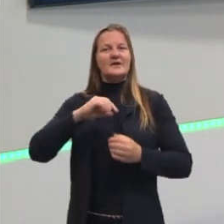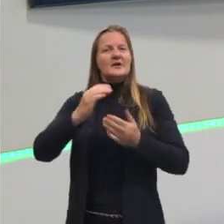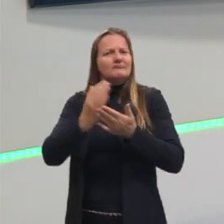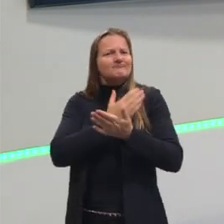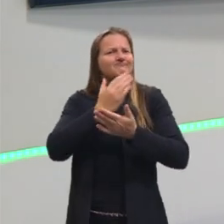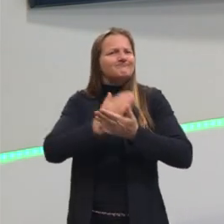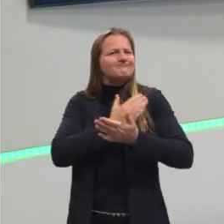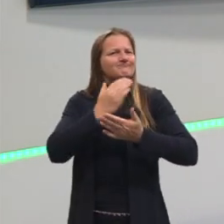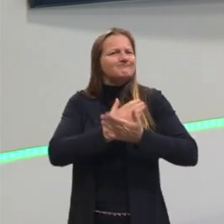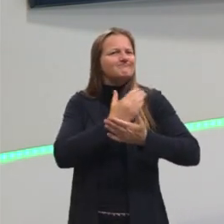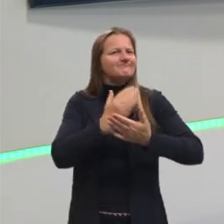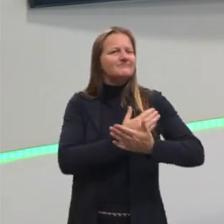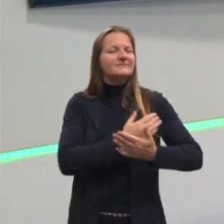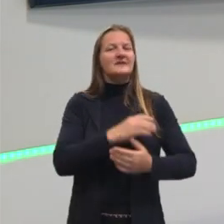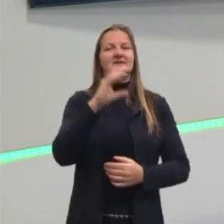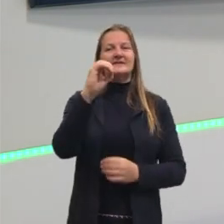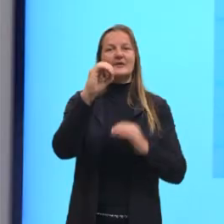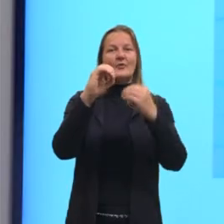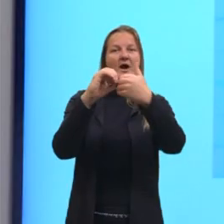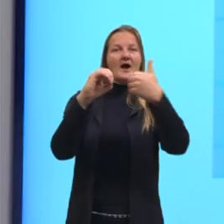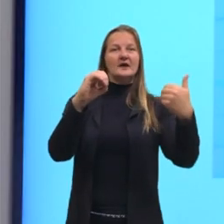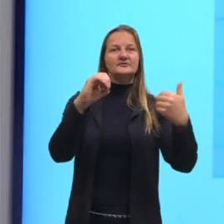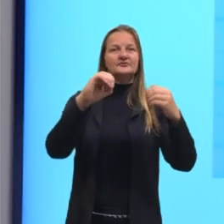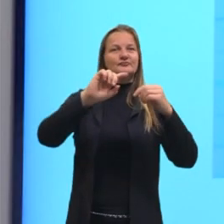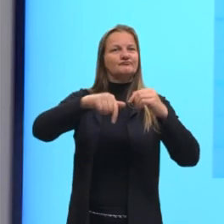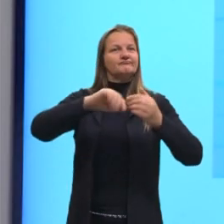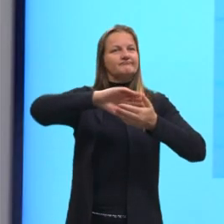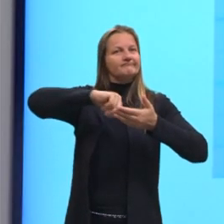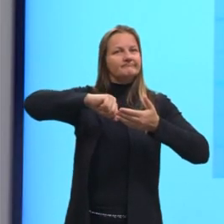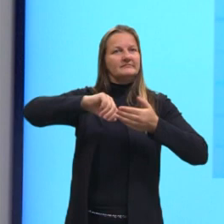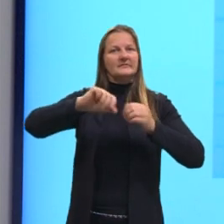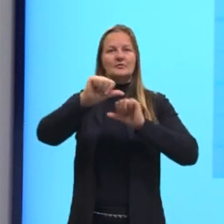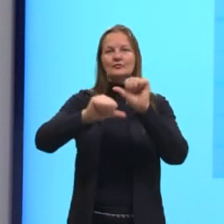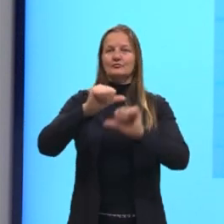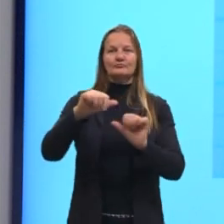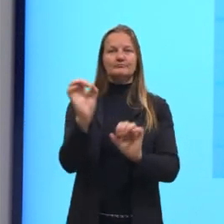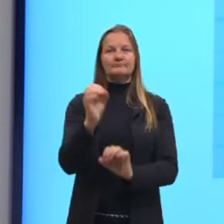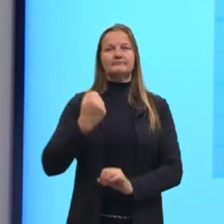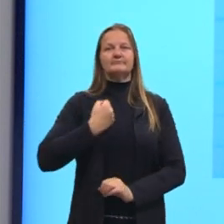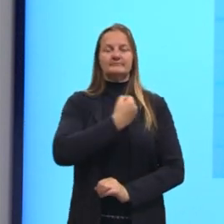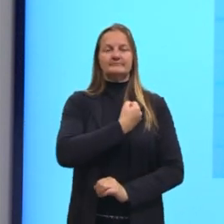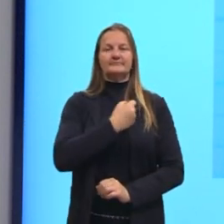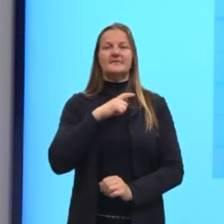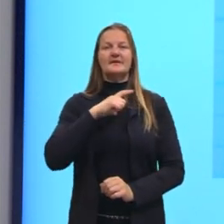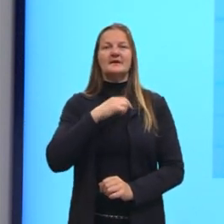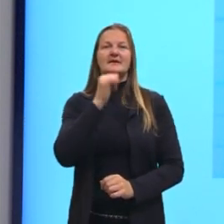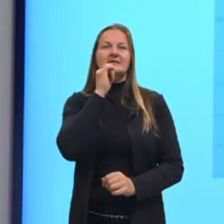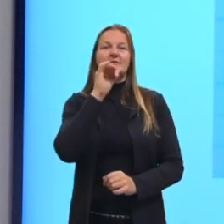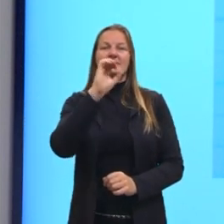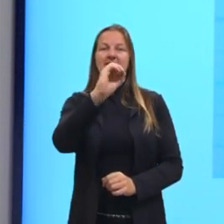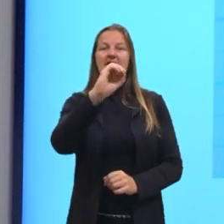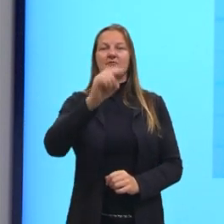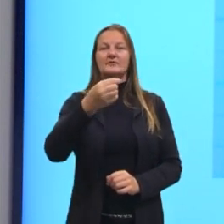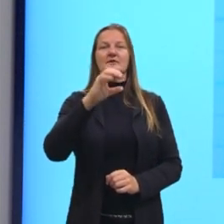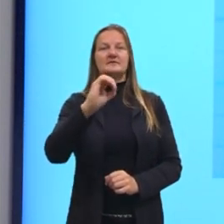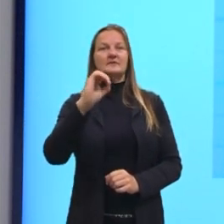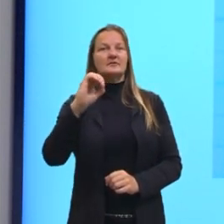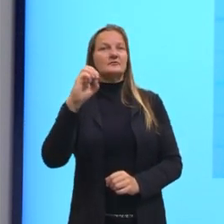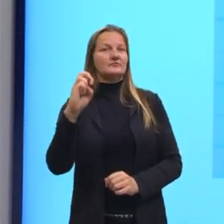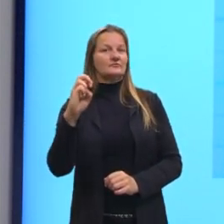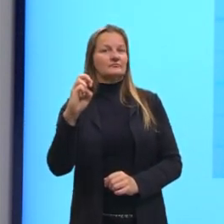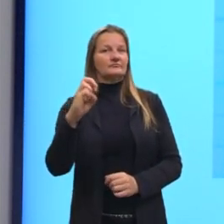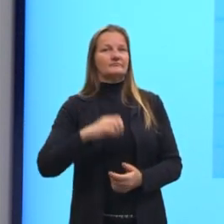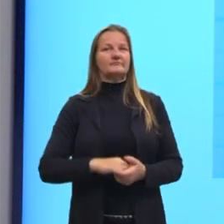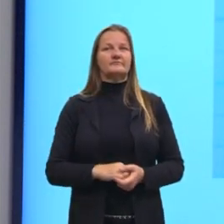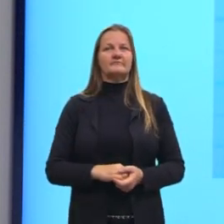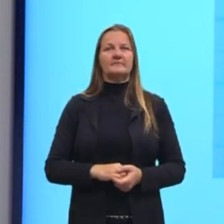os zeros que vêm antes do número, porque esses eles não vão alterar o valor. Aqui eu teria 100,005,